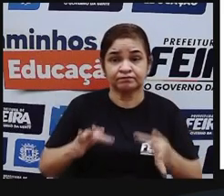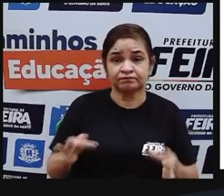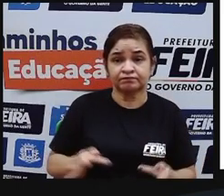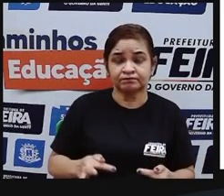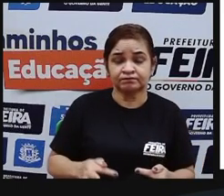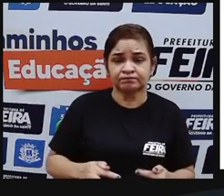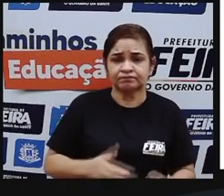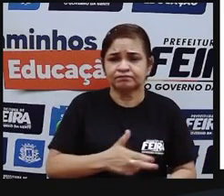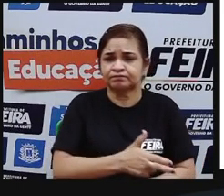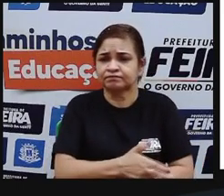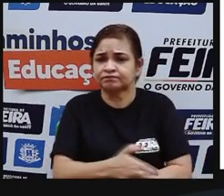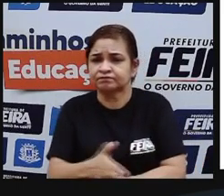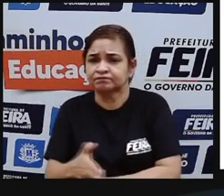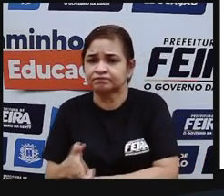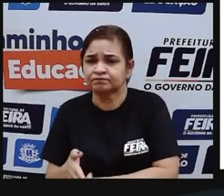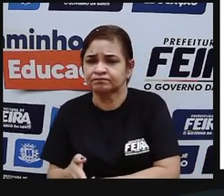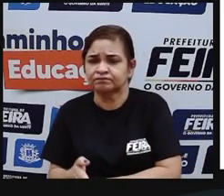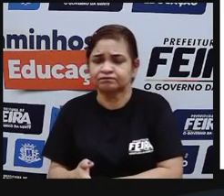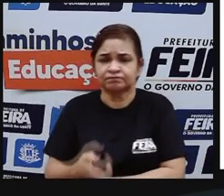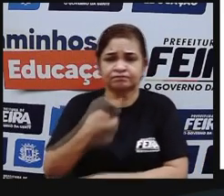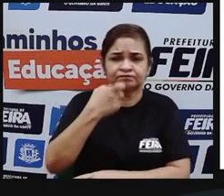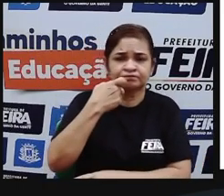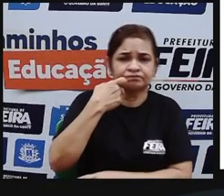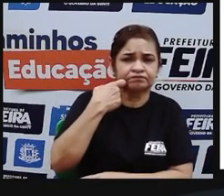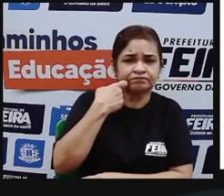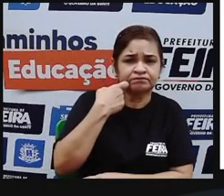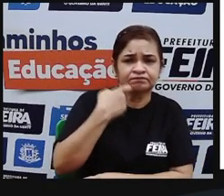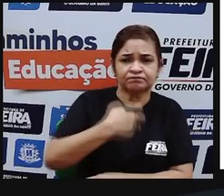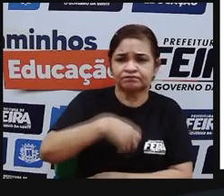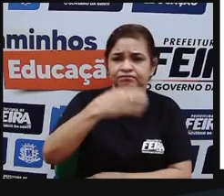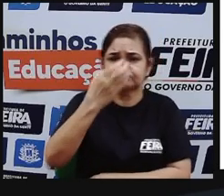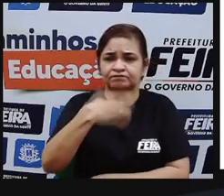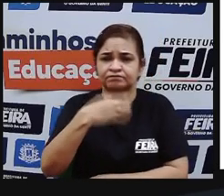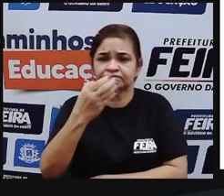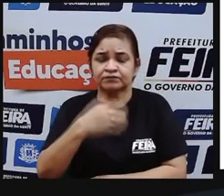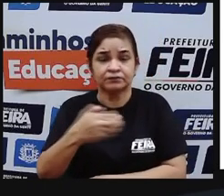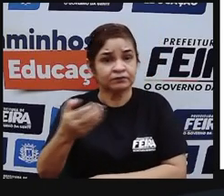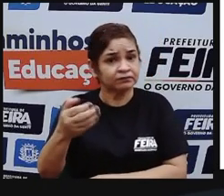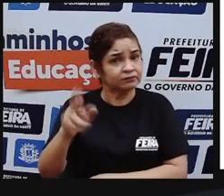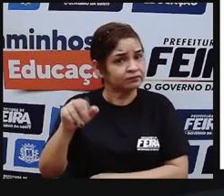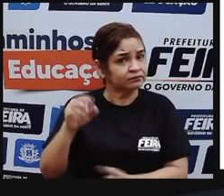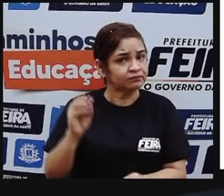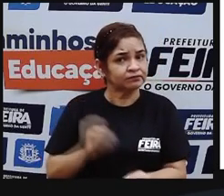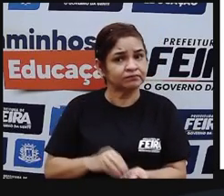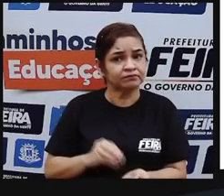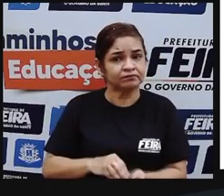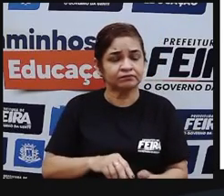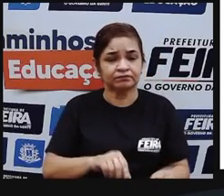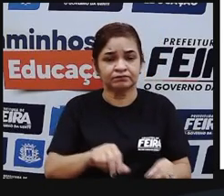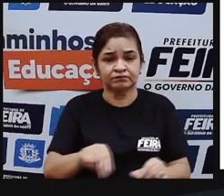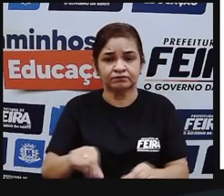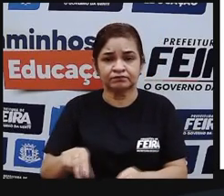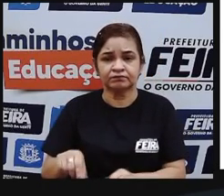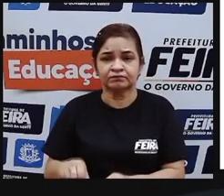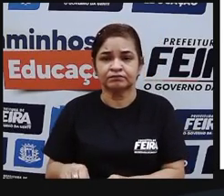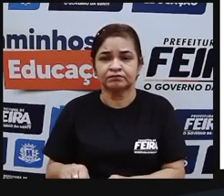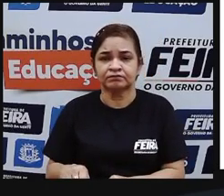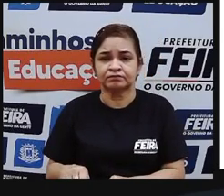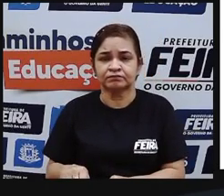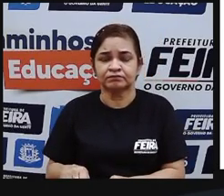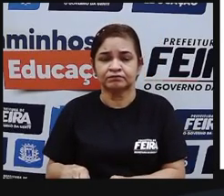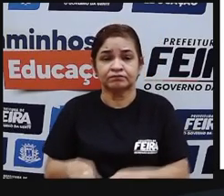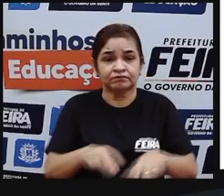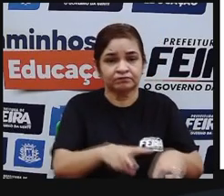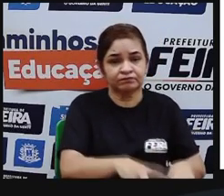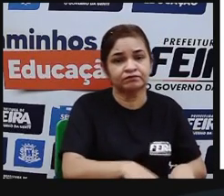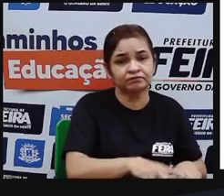Tinha muita caça, muito peixe, muita fruta. Nunca faltava terra boa para fazer roça.